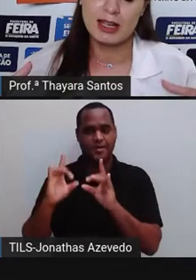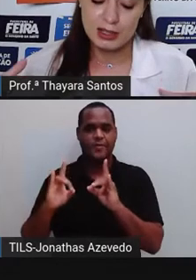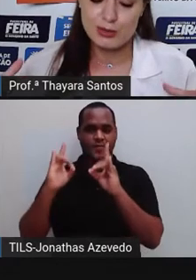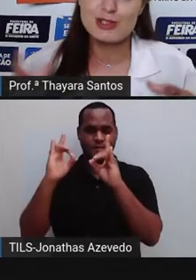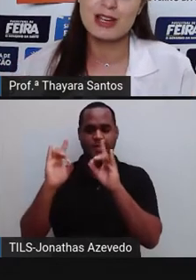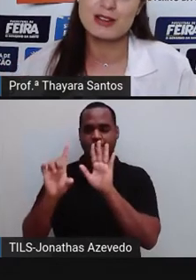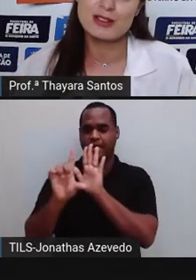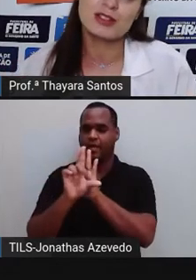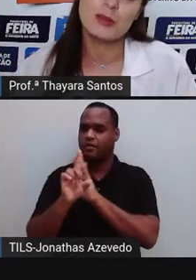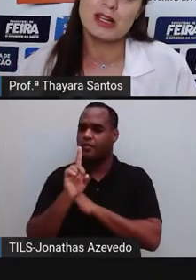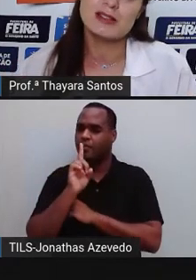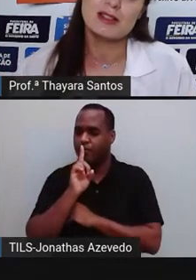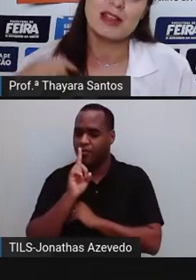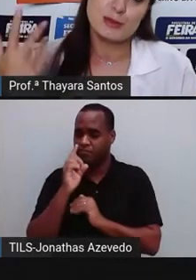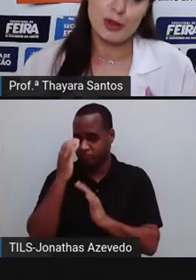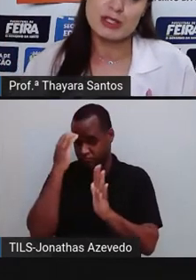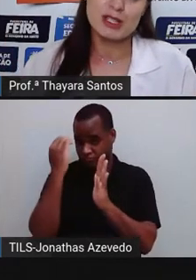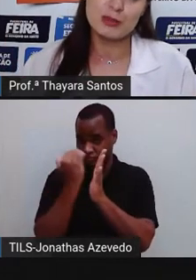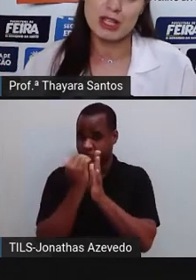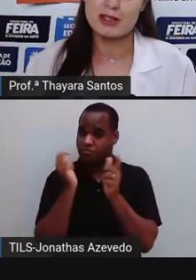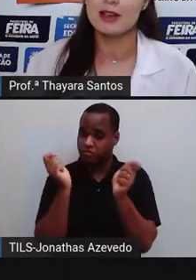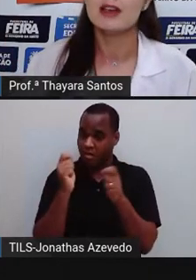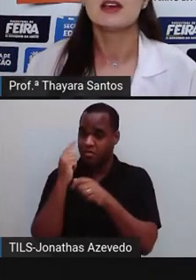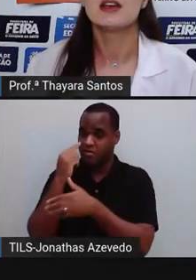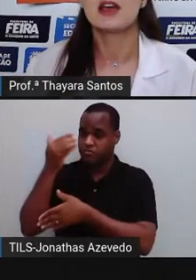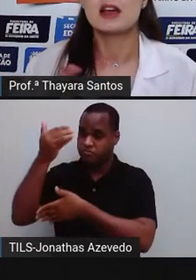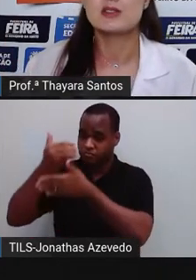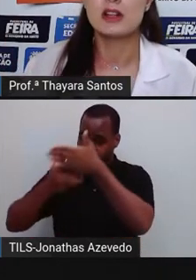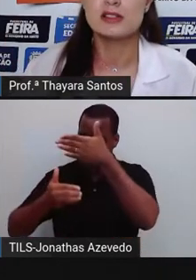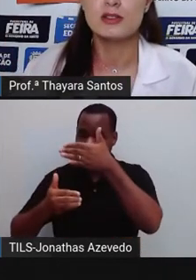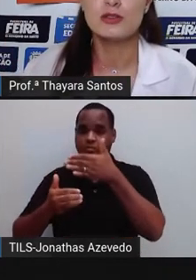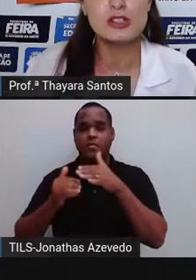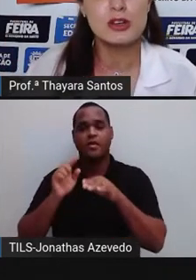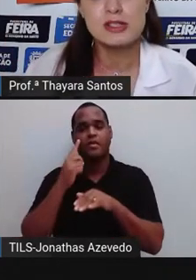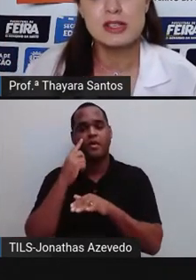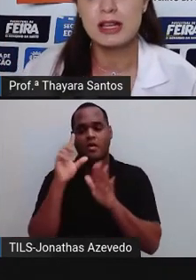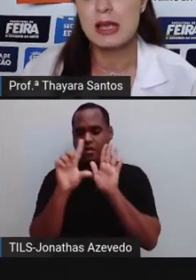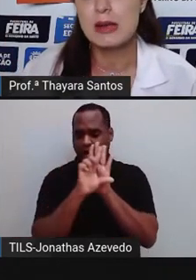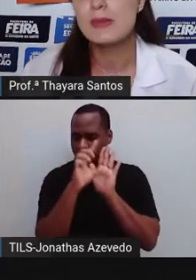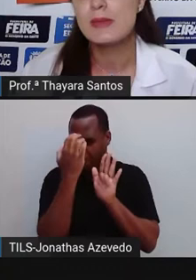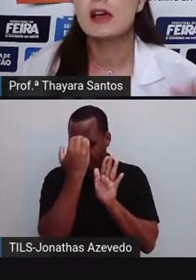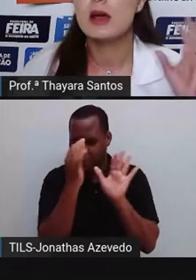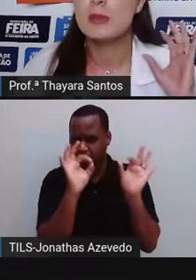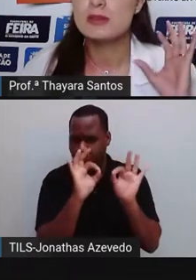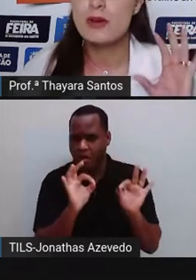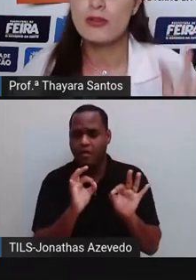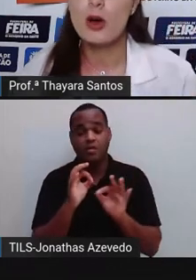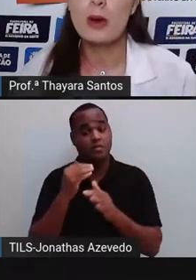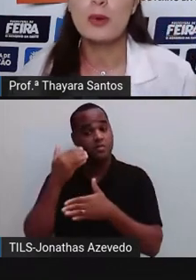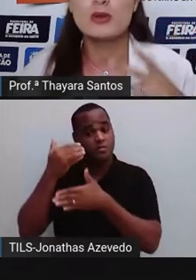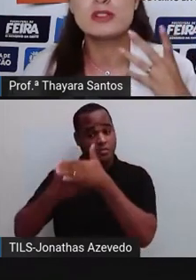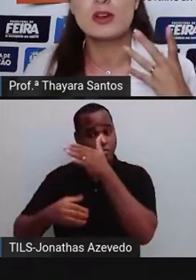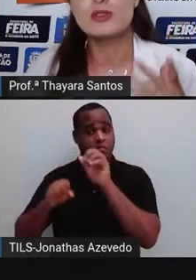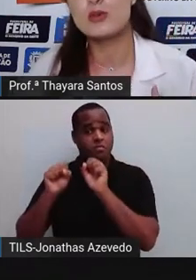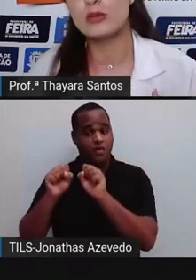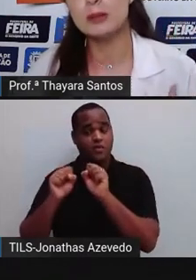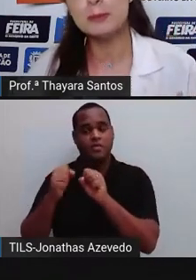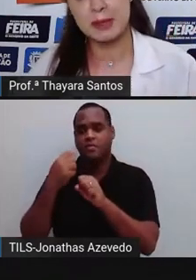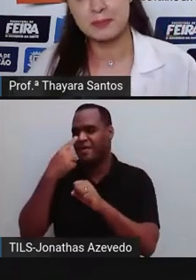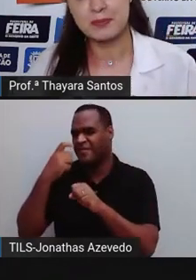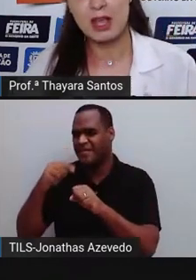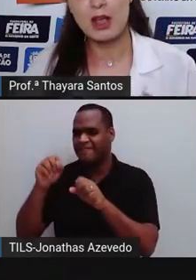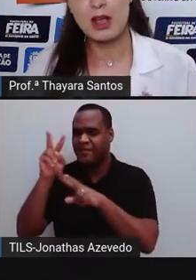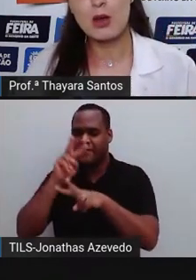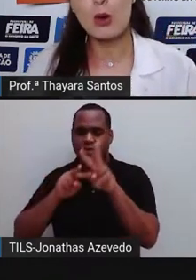tem aquela lei do silêncio estabelecido e elas podem ser multadas caso elas infringem essa lei. Da mesma forma, a poluição visual